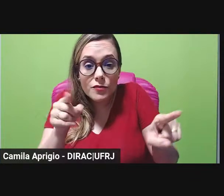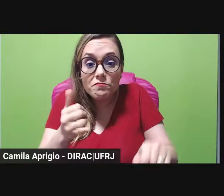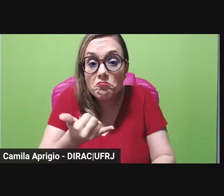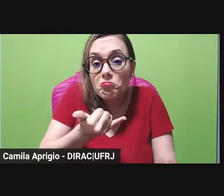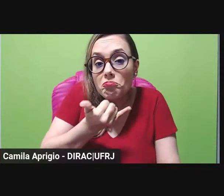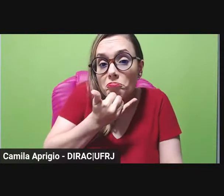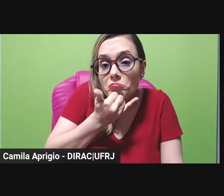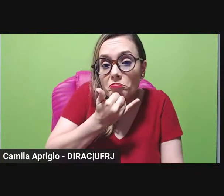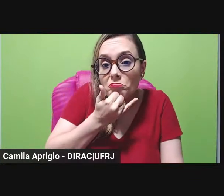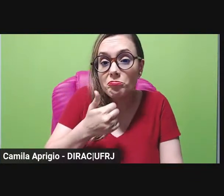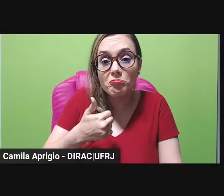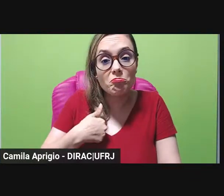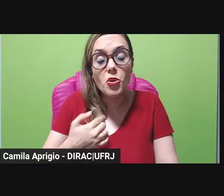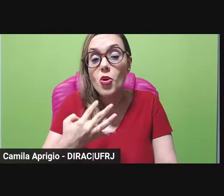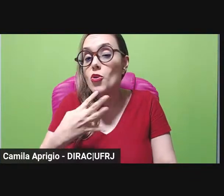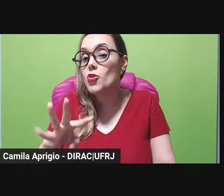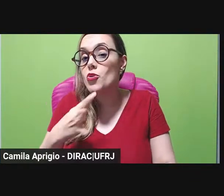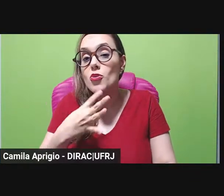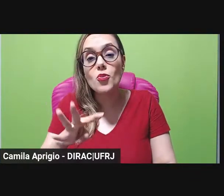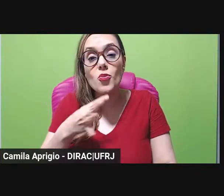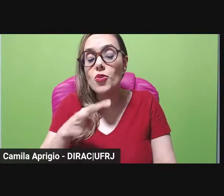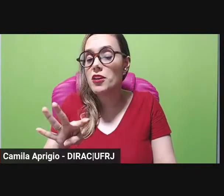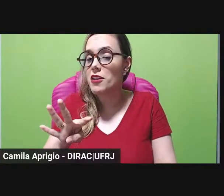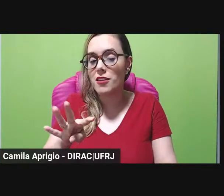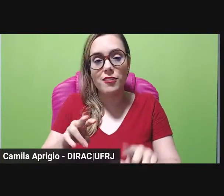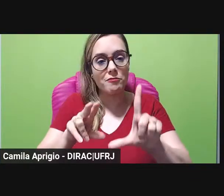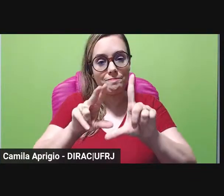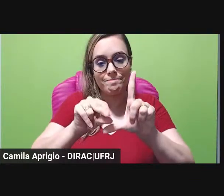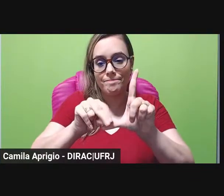conhecimento dessa plataforma certo